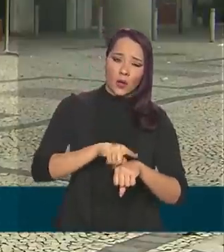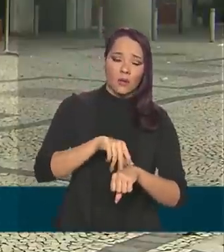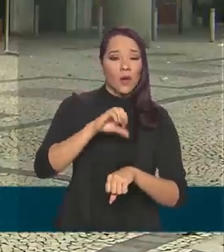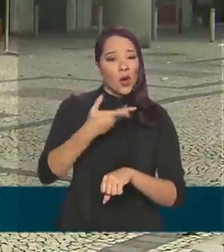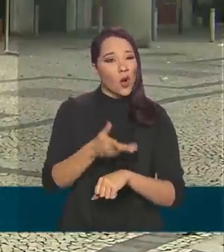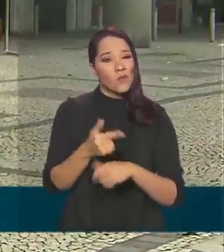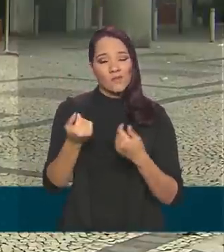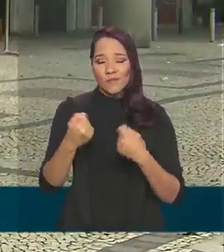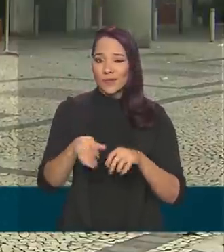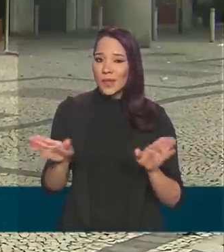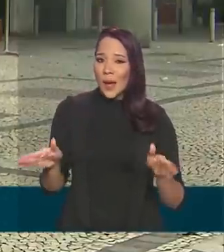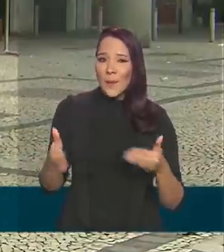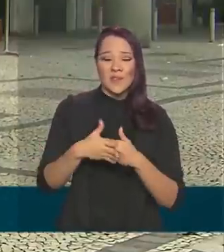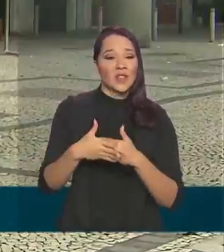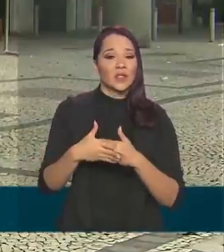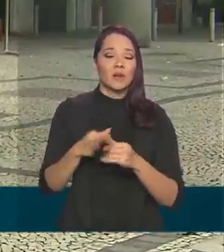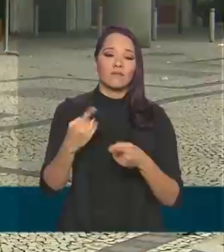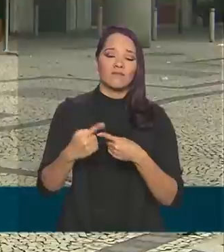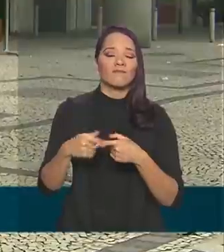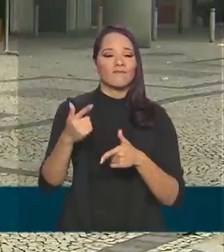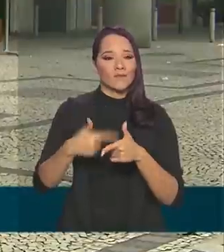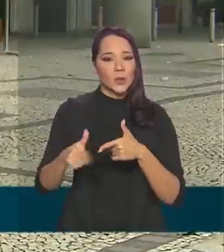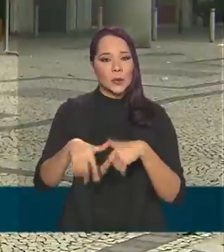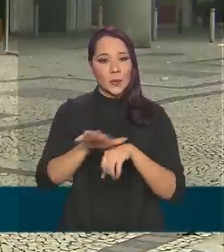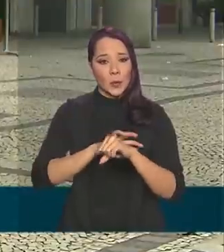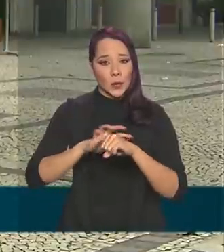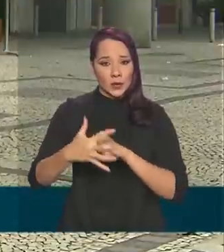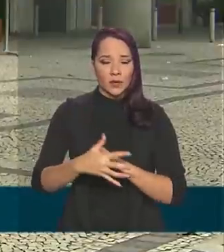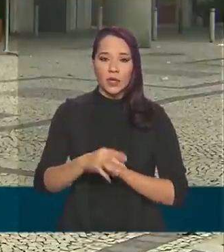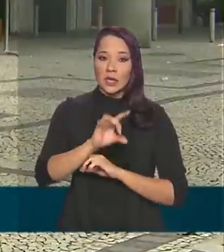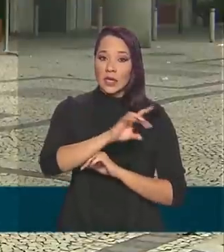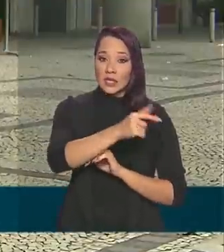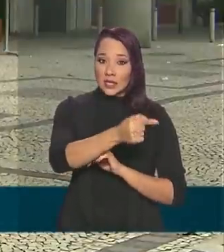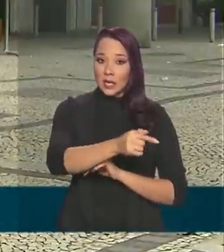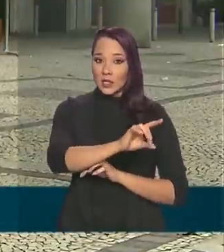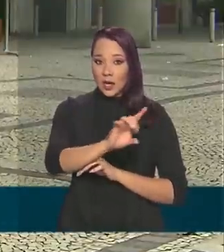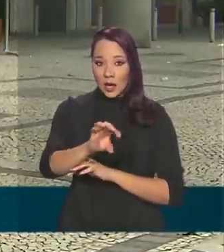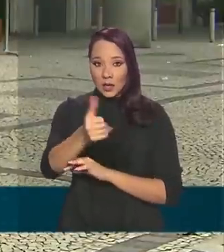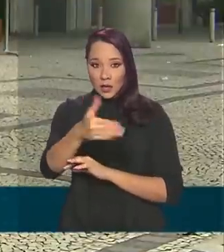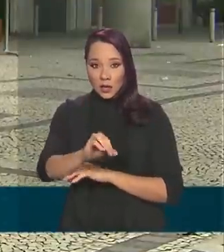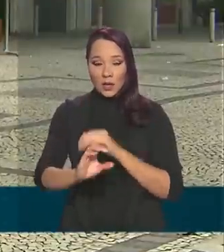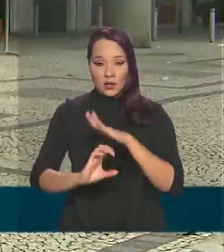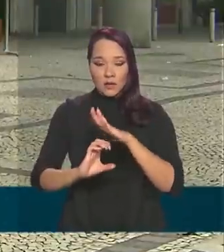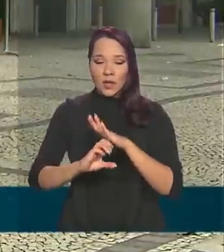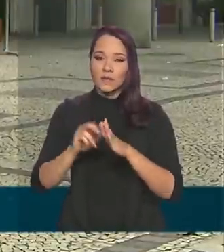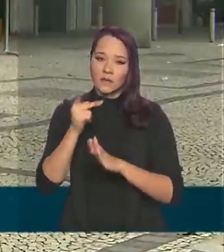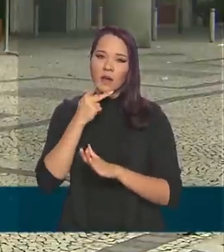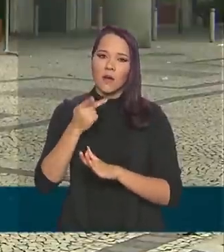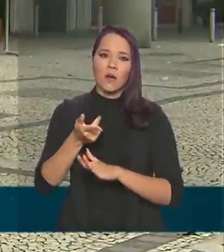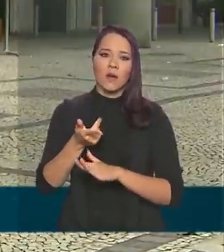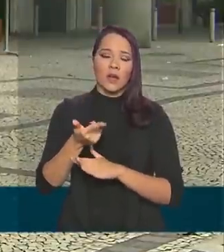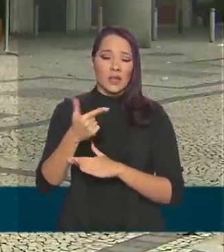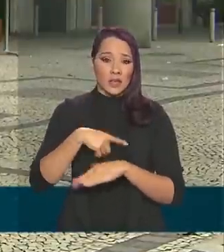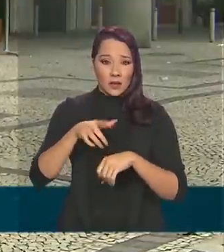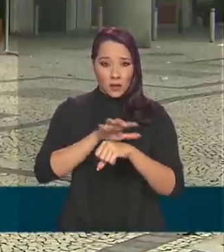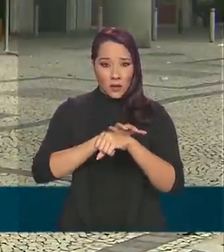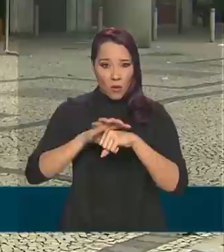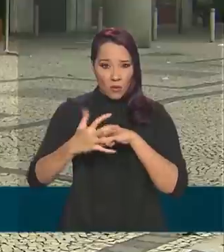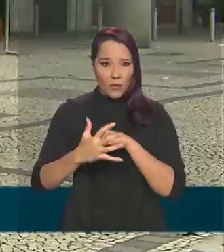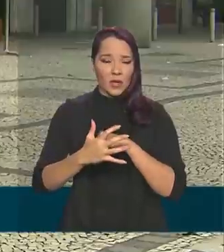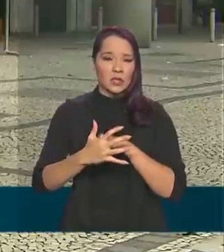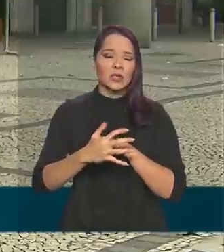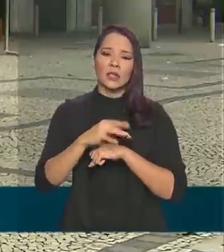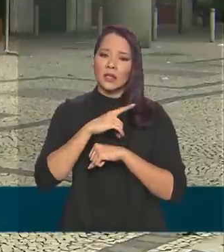definitivamente por causa da pandemia. Sete em cada 10 empresas relataram que a Covid-19